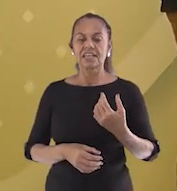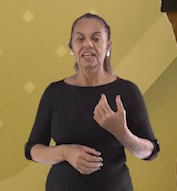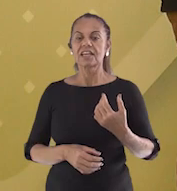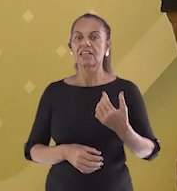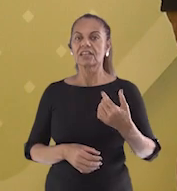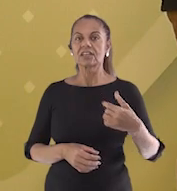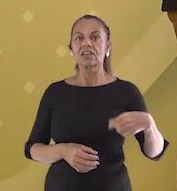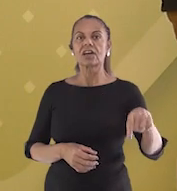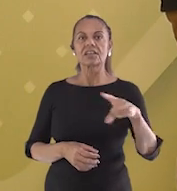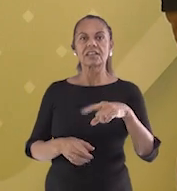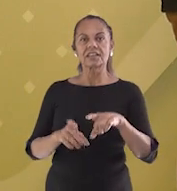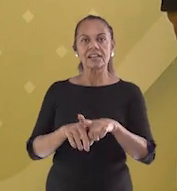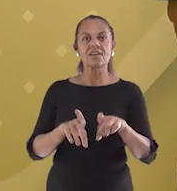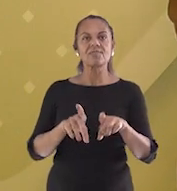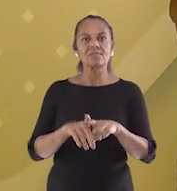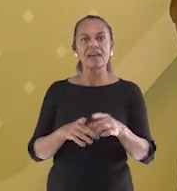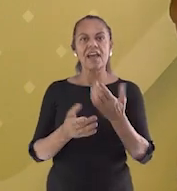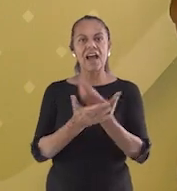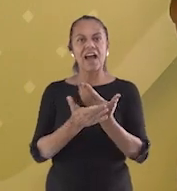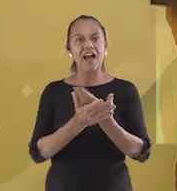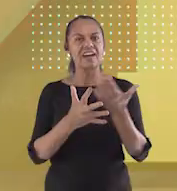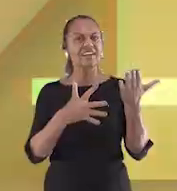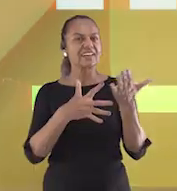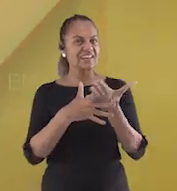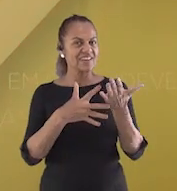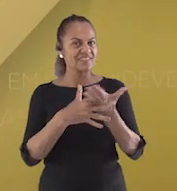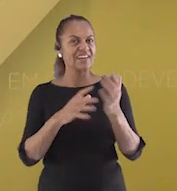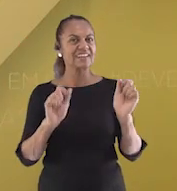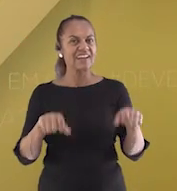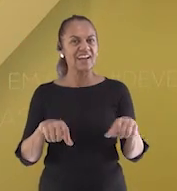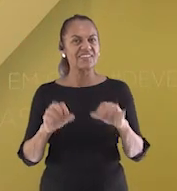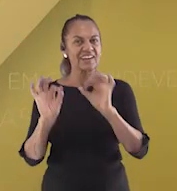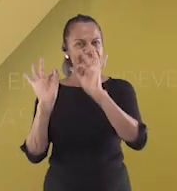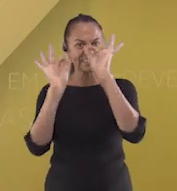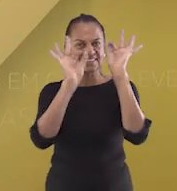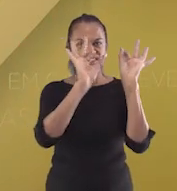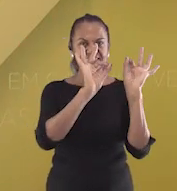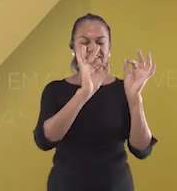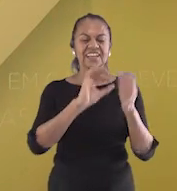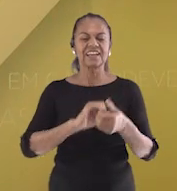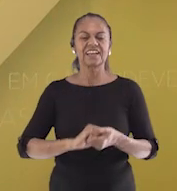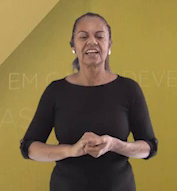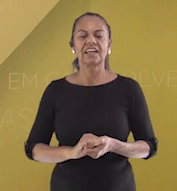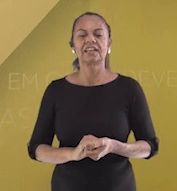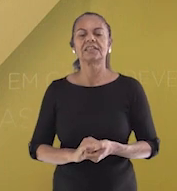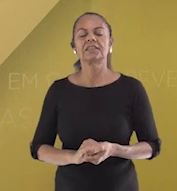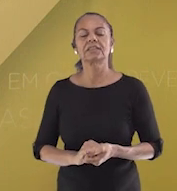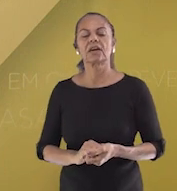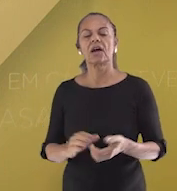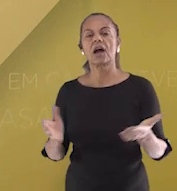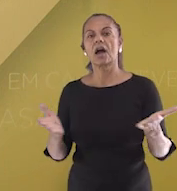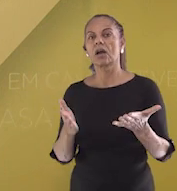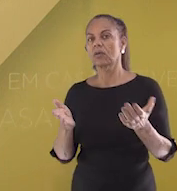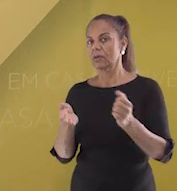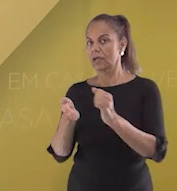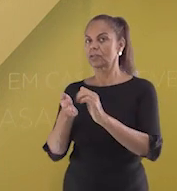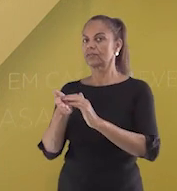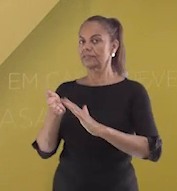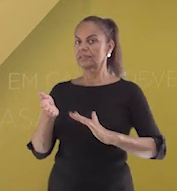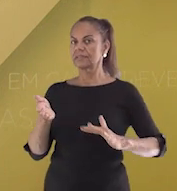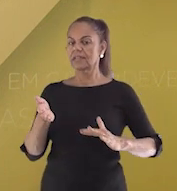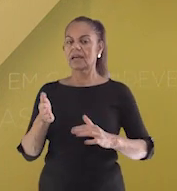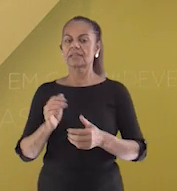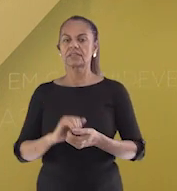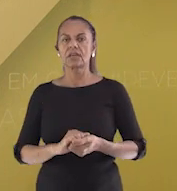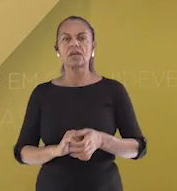nossas aulas. Valeu, gente. Tchau, tchau. Vamos agora para a nossa atividade. Conhecemos um pouco sobre o mundo